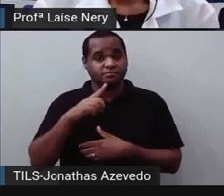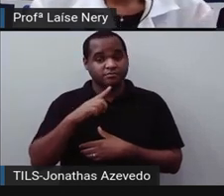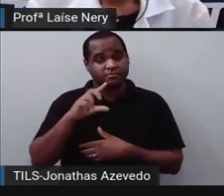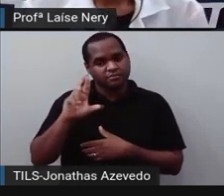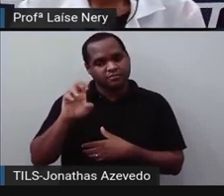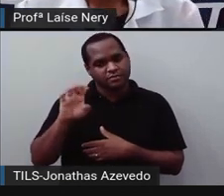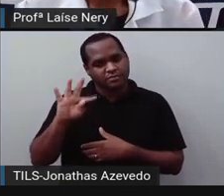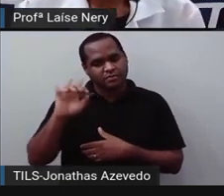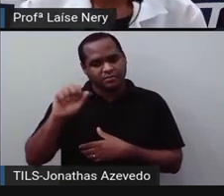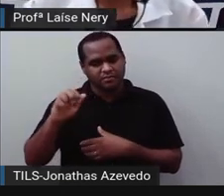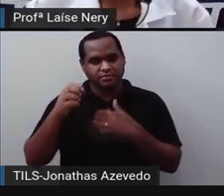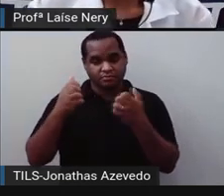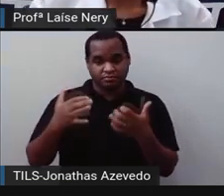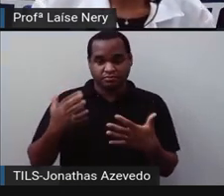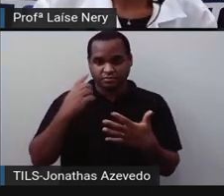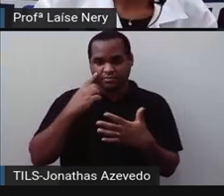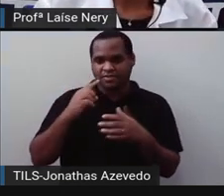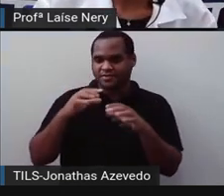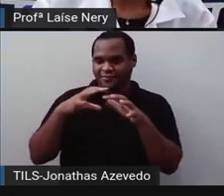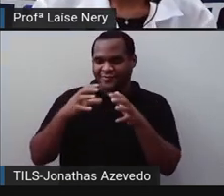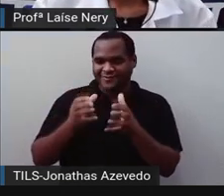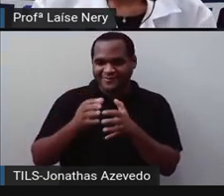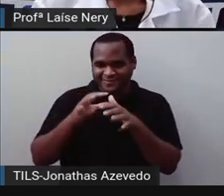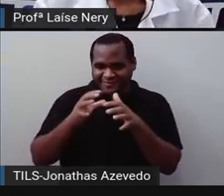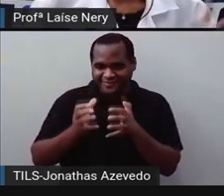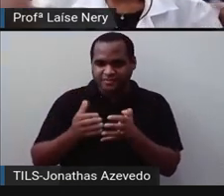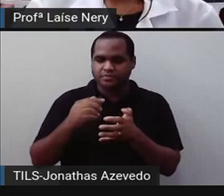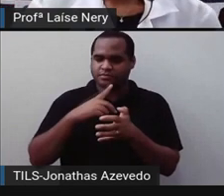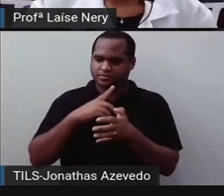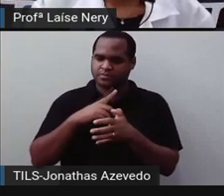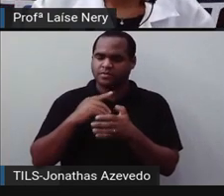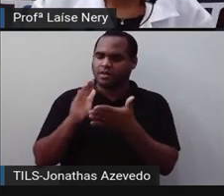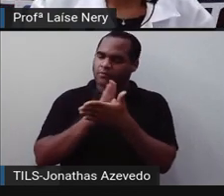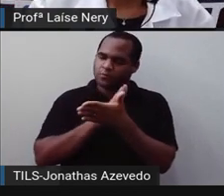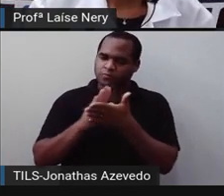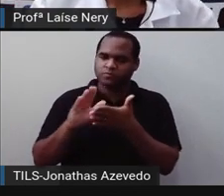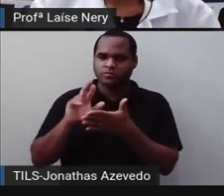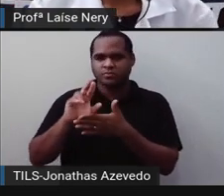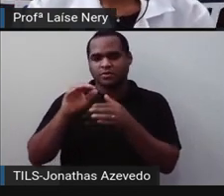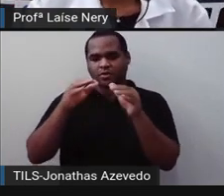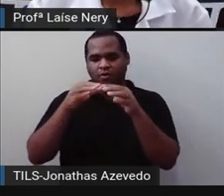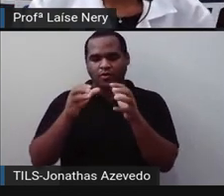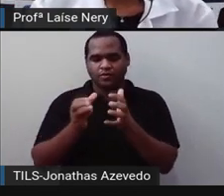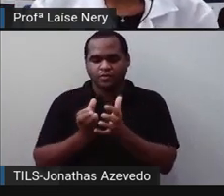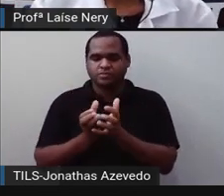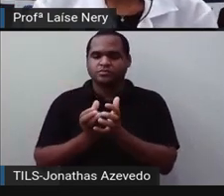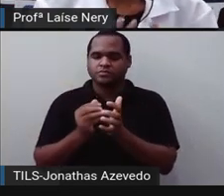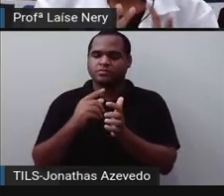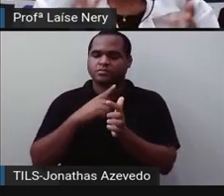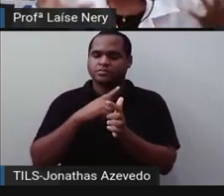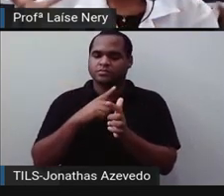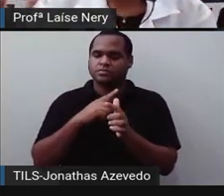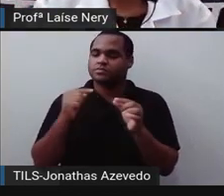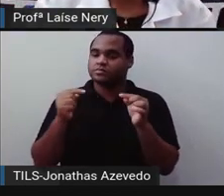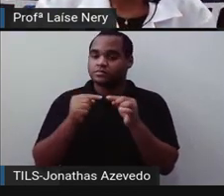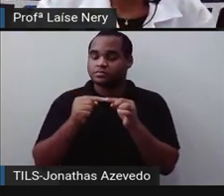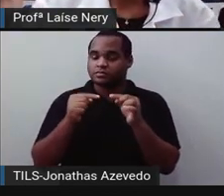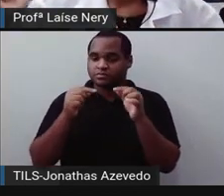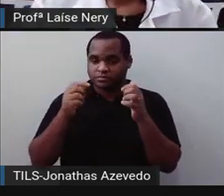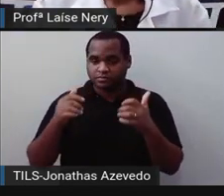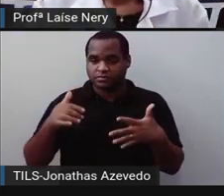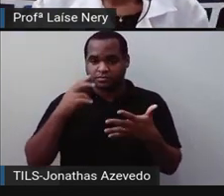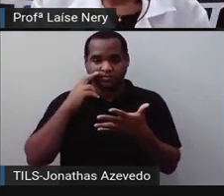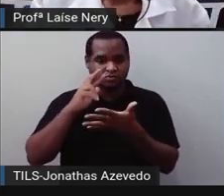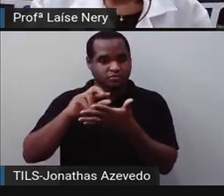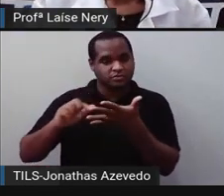Já os corpos redondos têm as suas formas arredondadas. Têm algumas faces retas, mas as suas formas